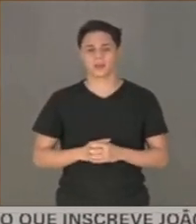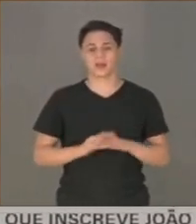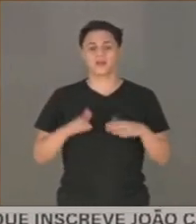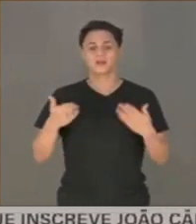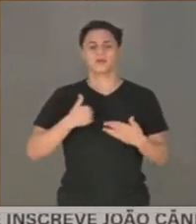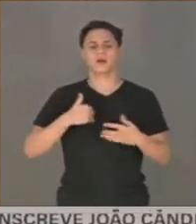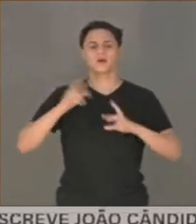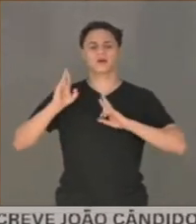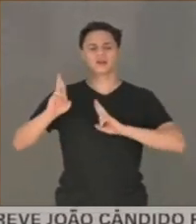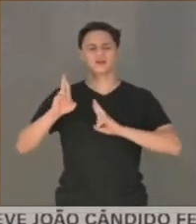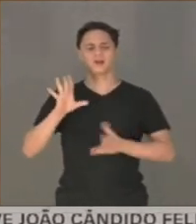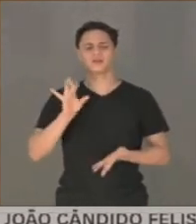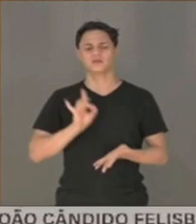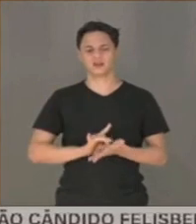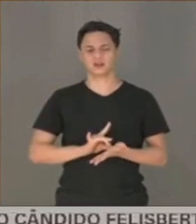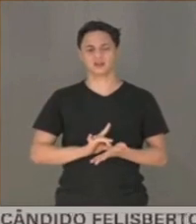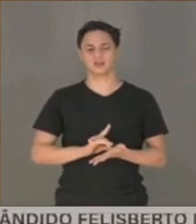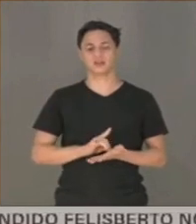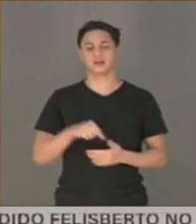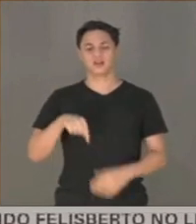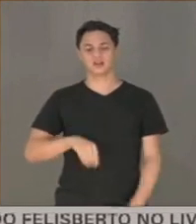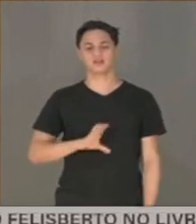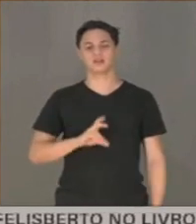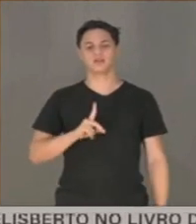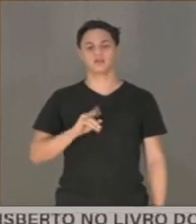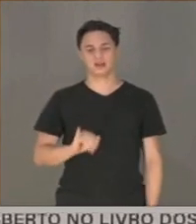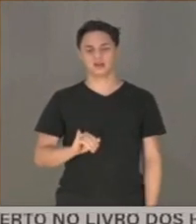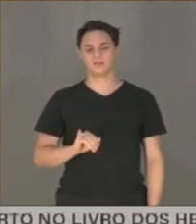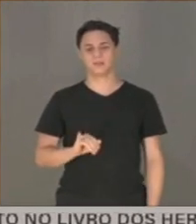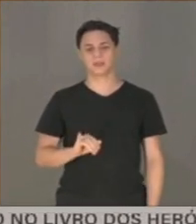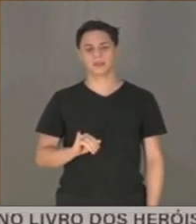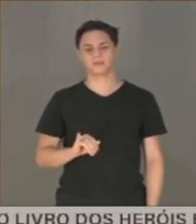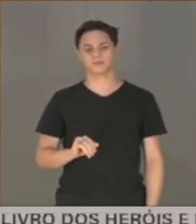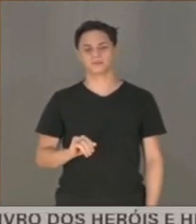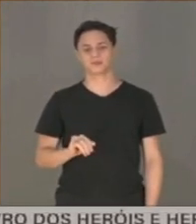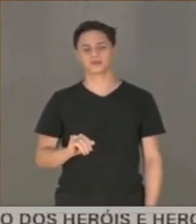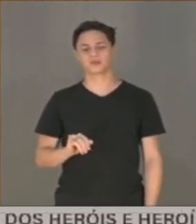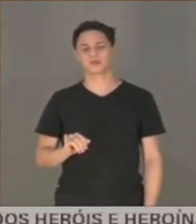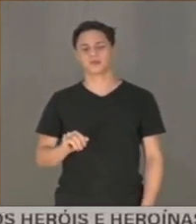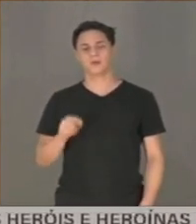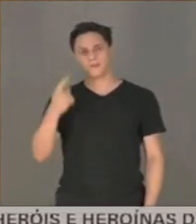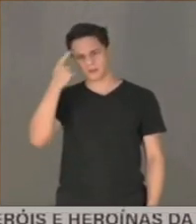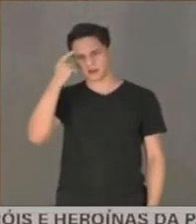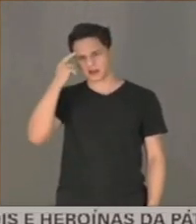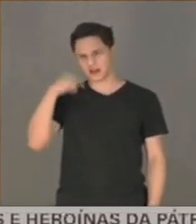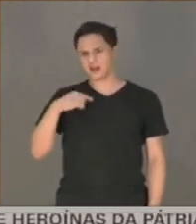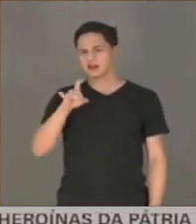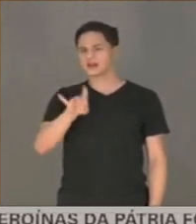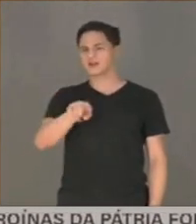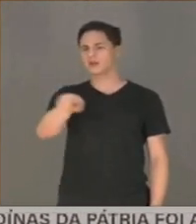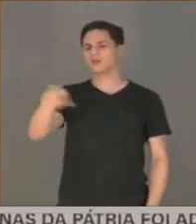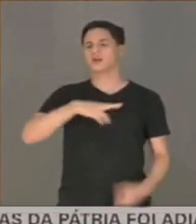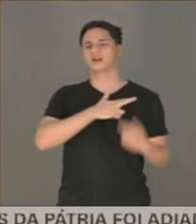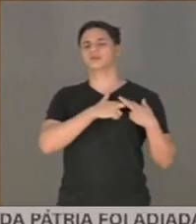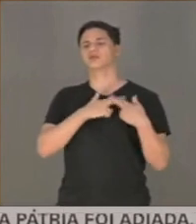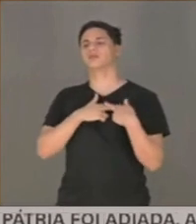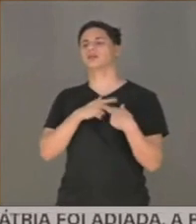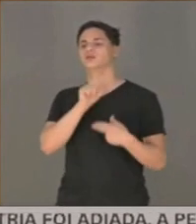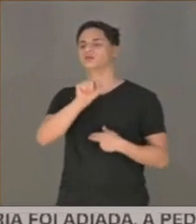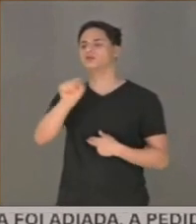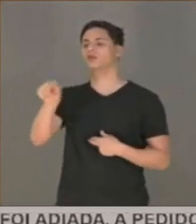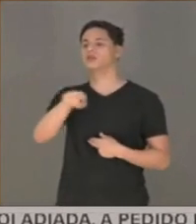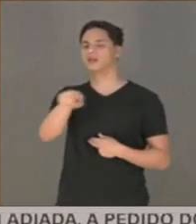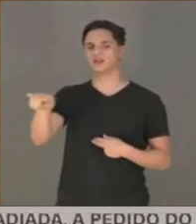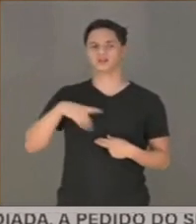eu espero, efetivamente, que essa comissão parlamentar de inquérito individualize a conduta de cada pessoa, de quem, de qualquer forma, tenha